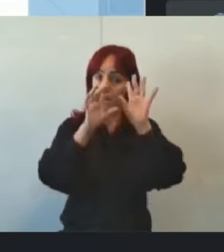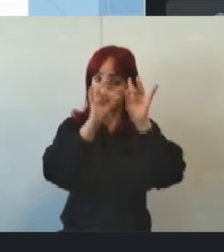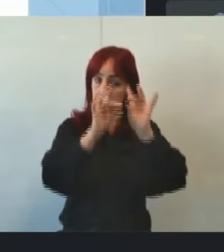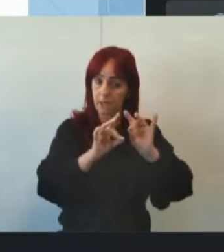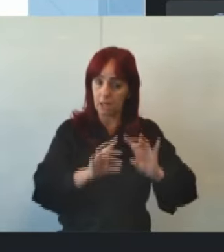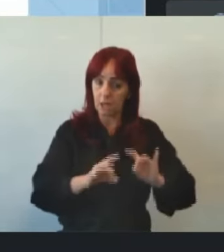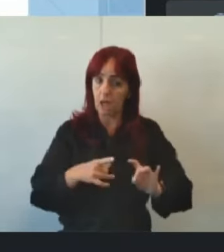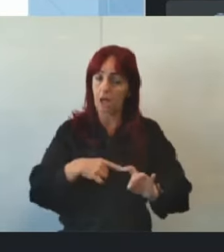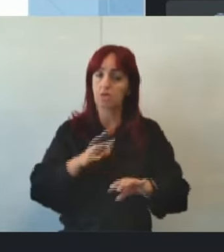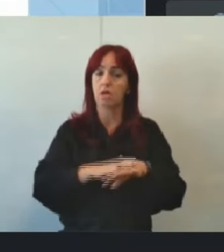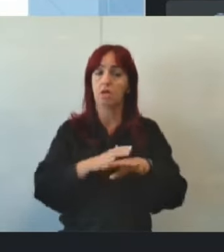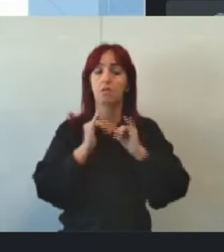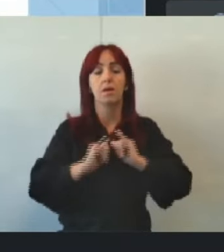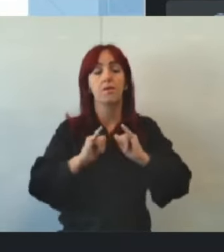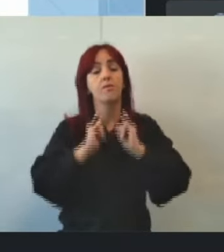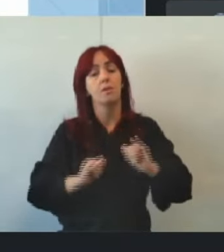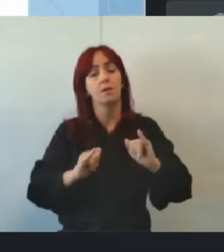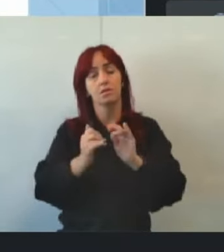mais informações.